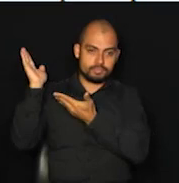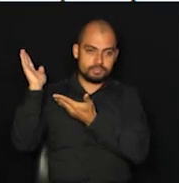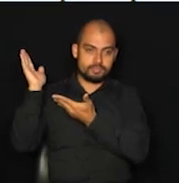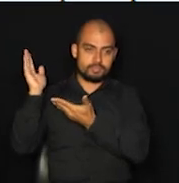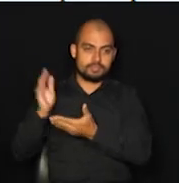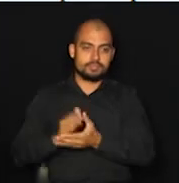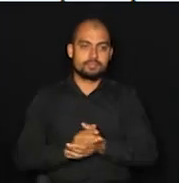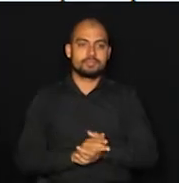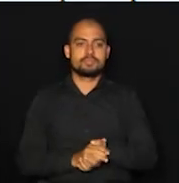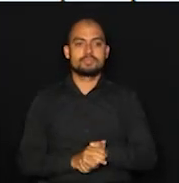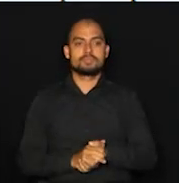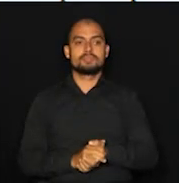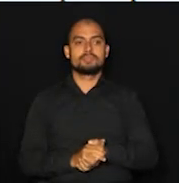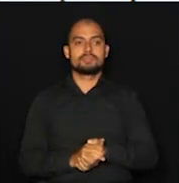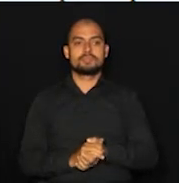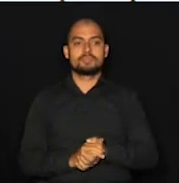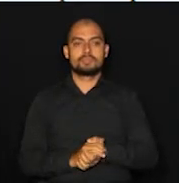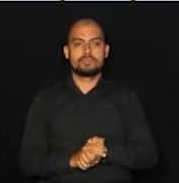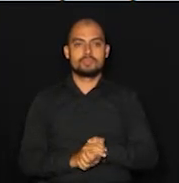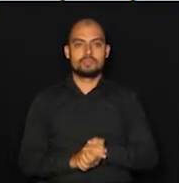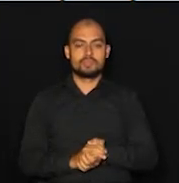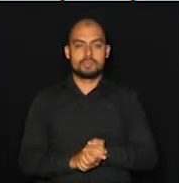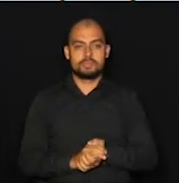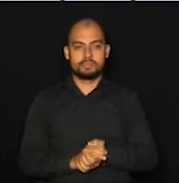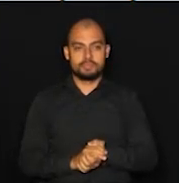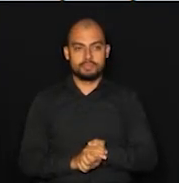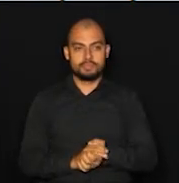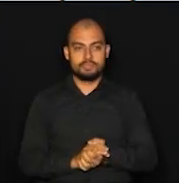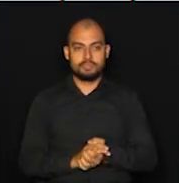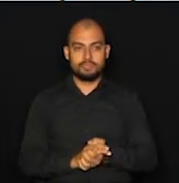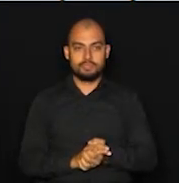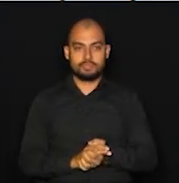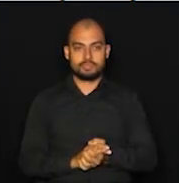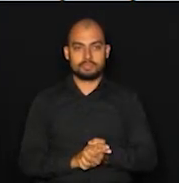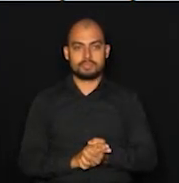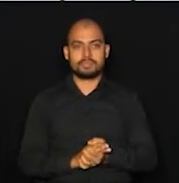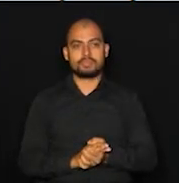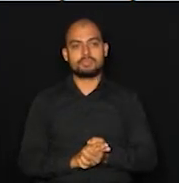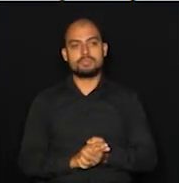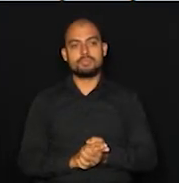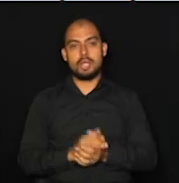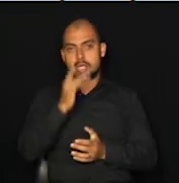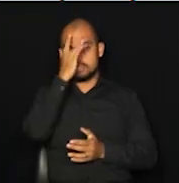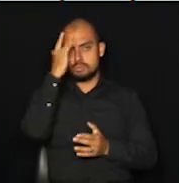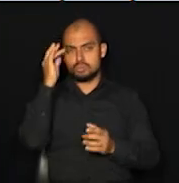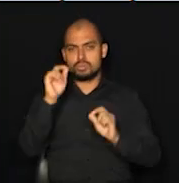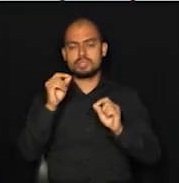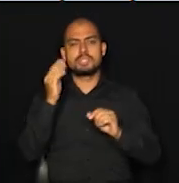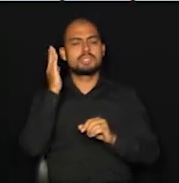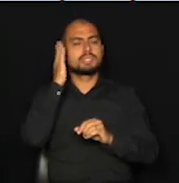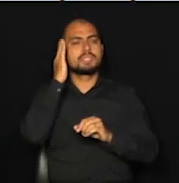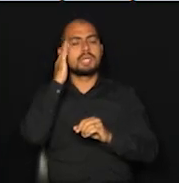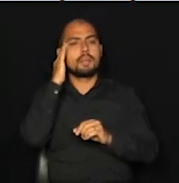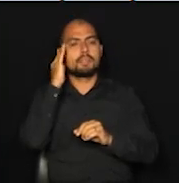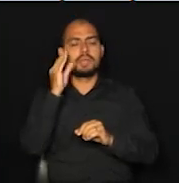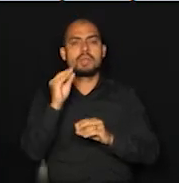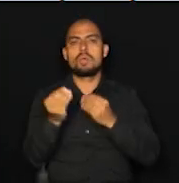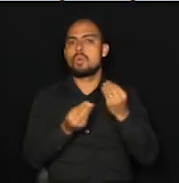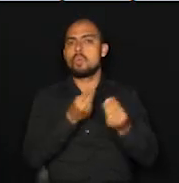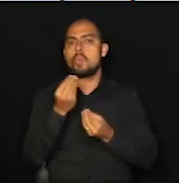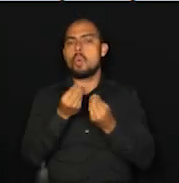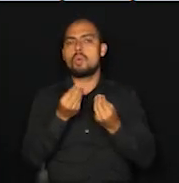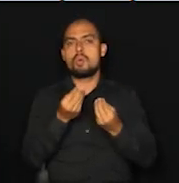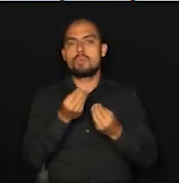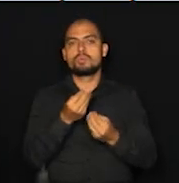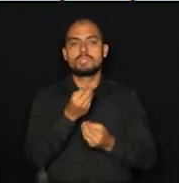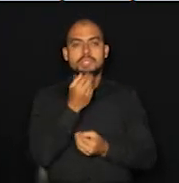3252-9194 ou 3251-2144, para que você saiba melhor, veja quais os